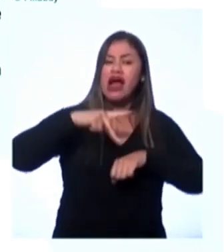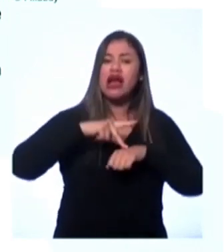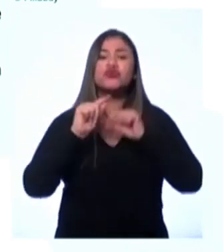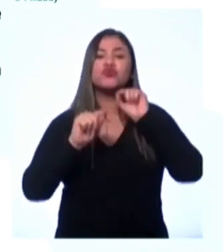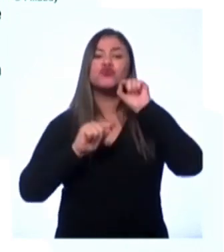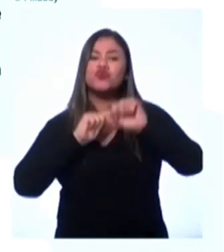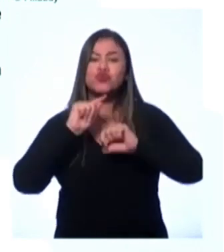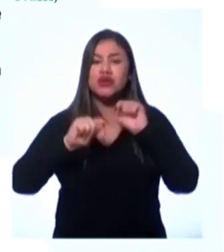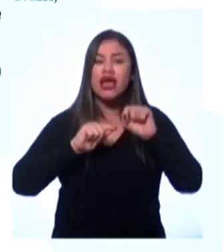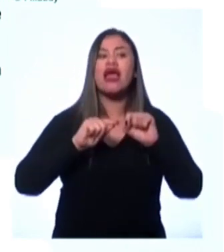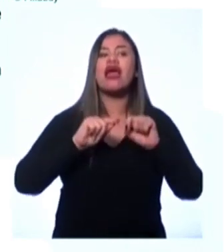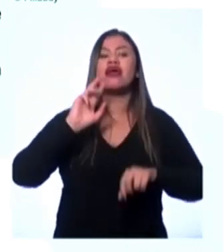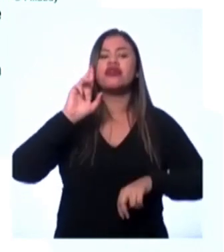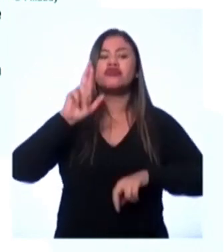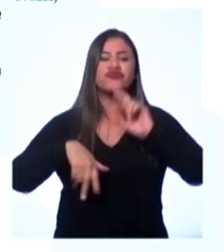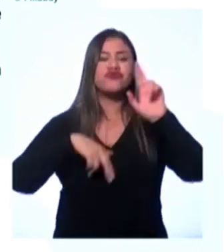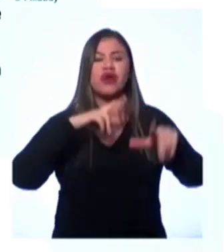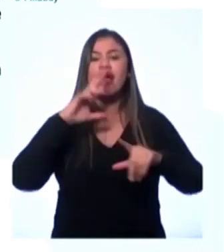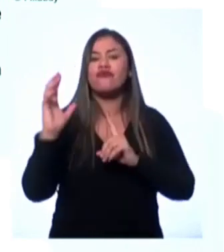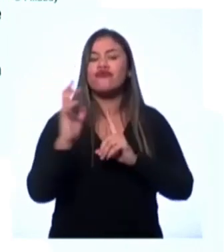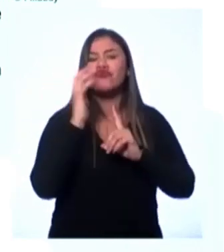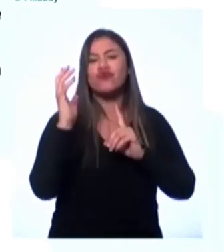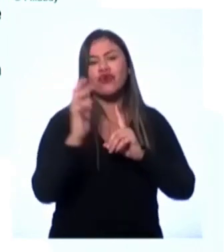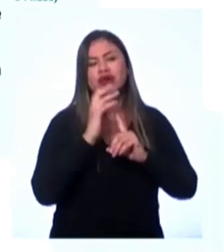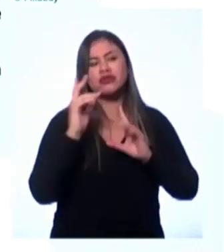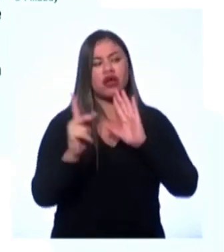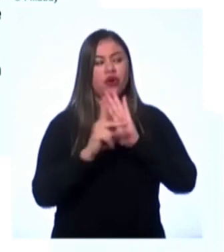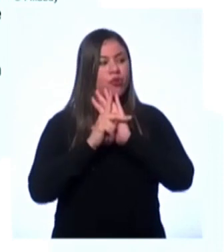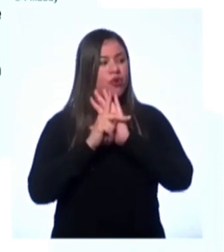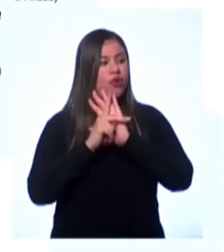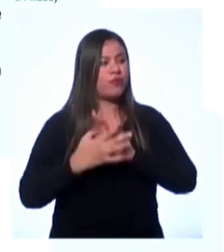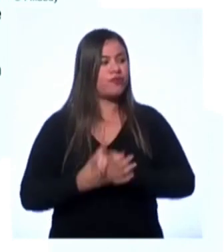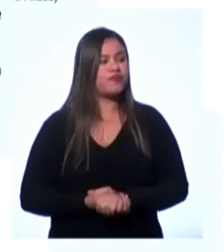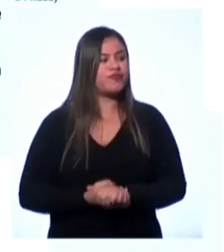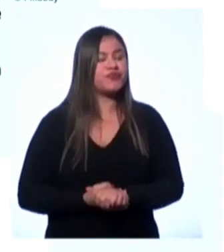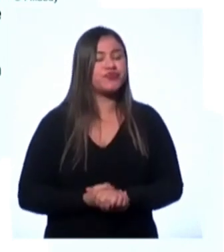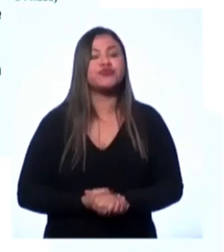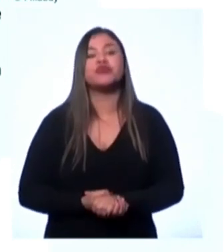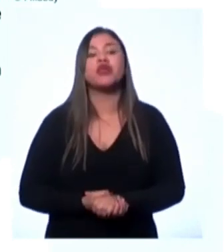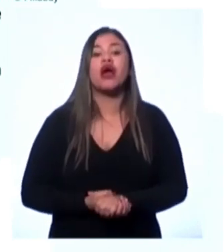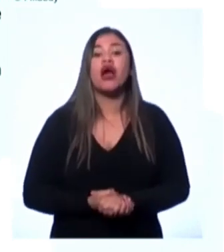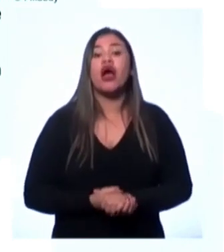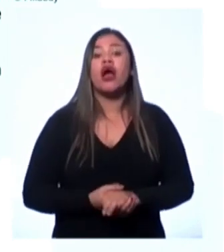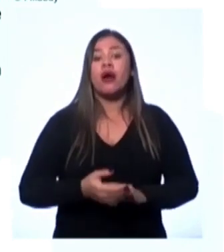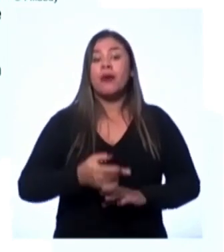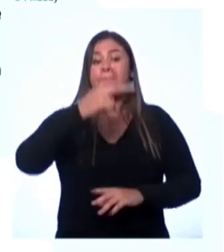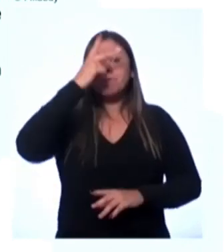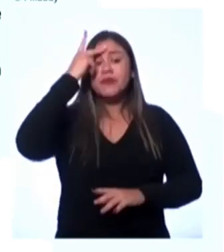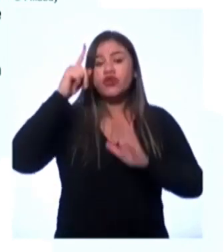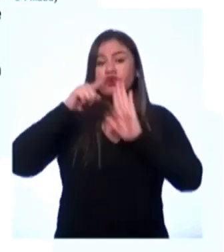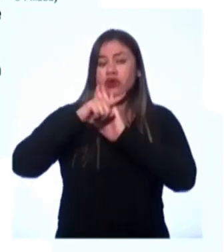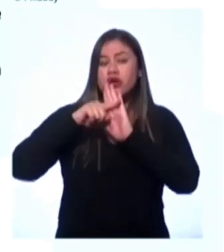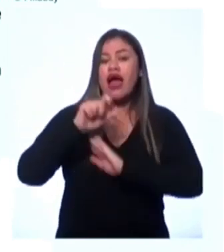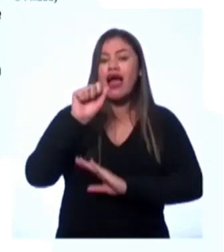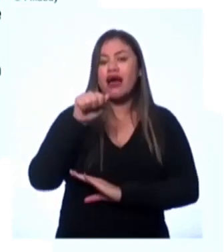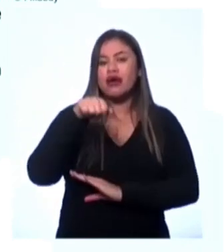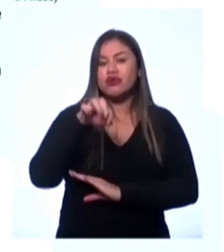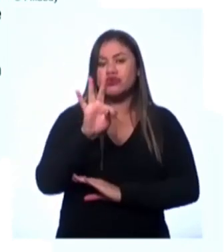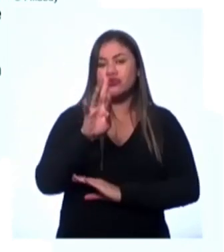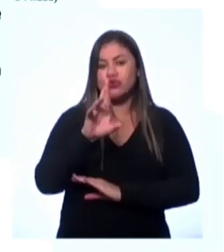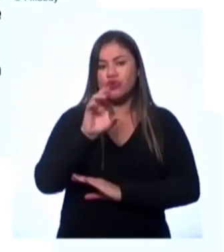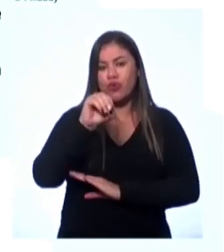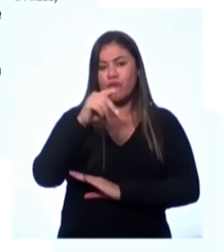dessas diferentes influências que nós estamos colocando aqui. E para o antropólogo Clifford Goethe,